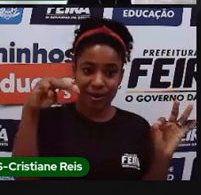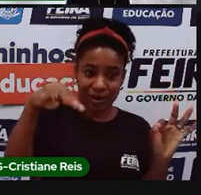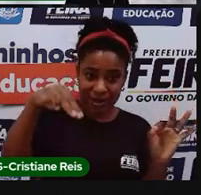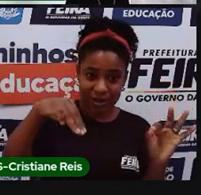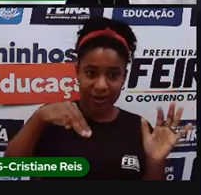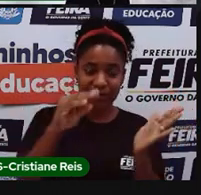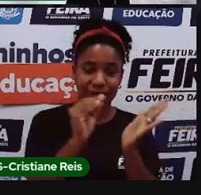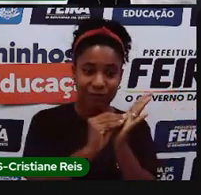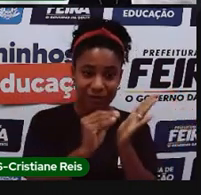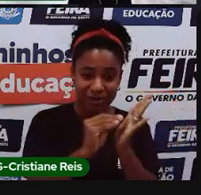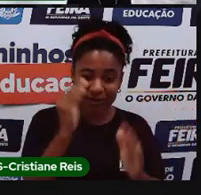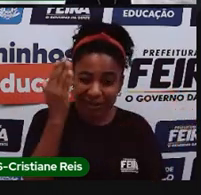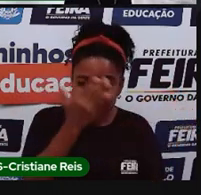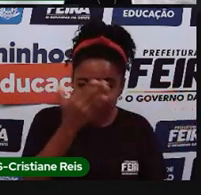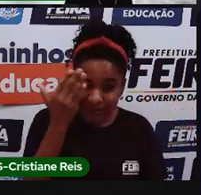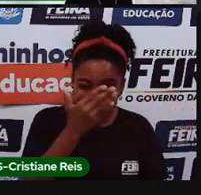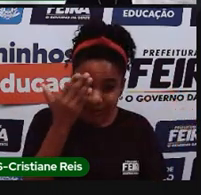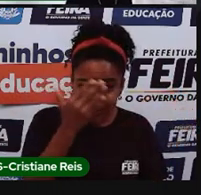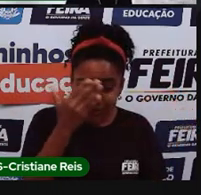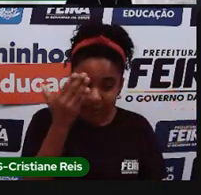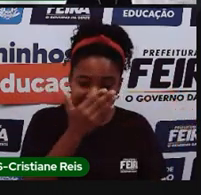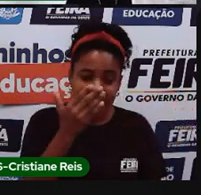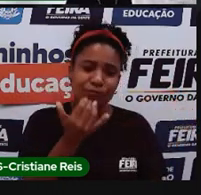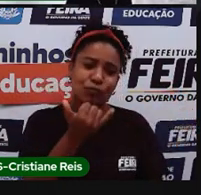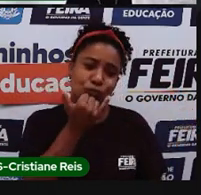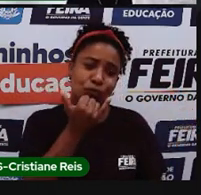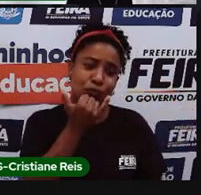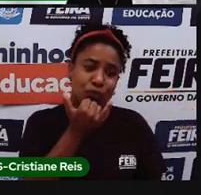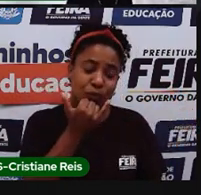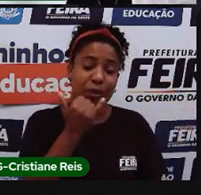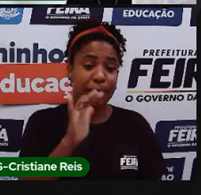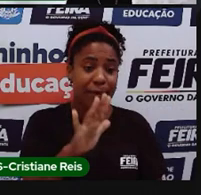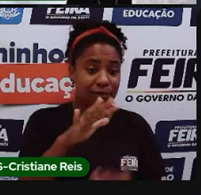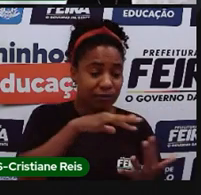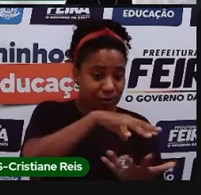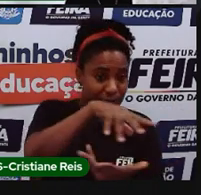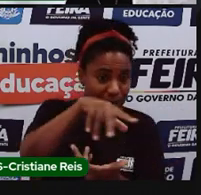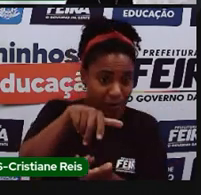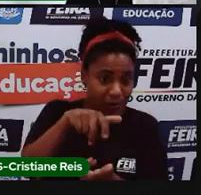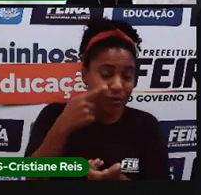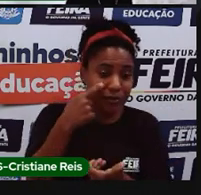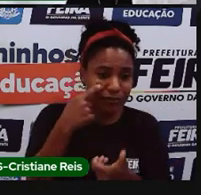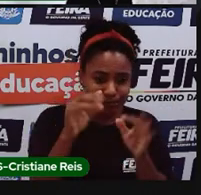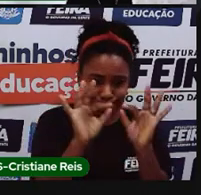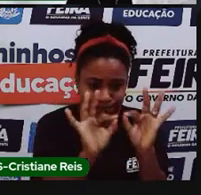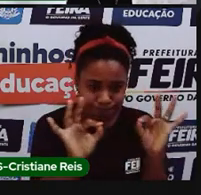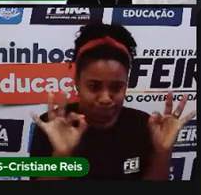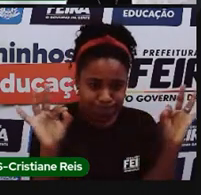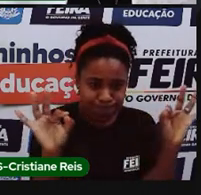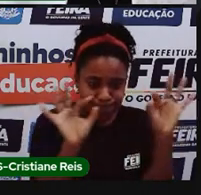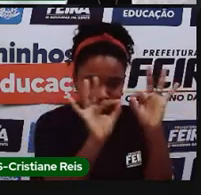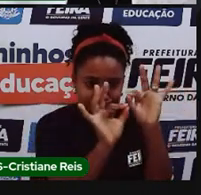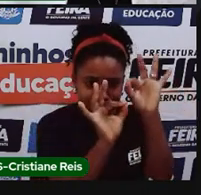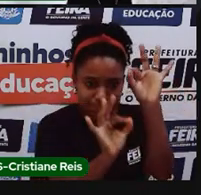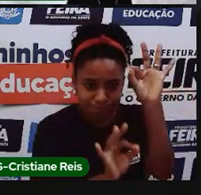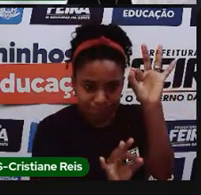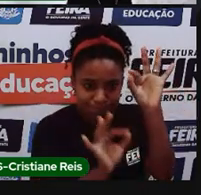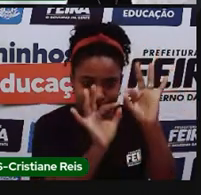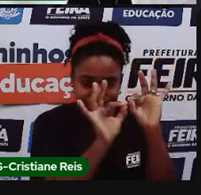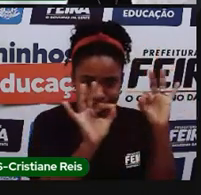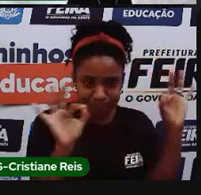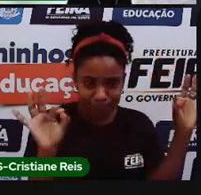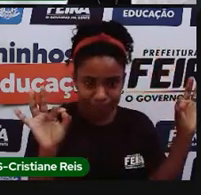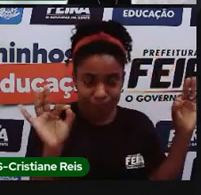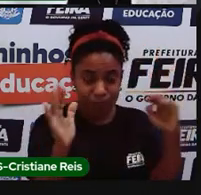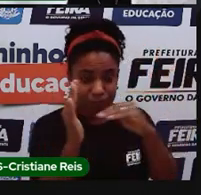para vocês, que não está dando para ler também, mas você, quando pegar no mapa, você já observa, eu começo aqui de um número e vai até